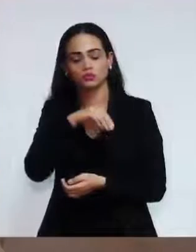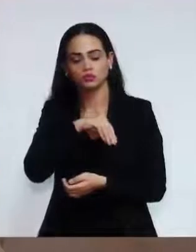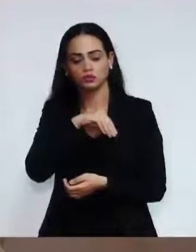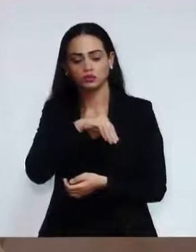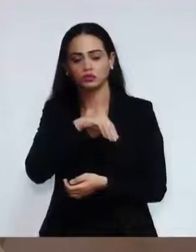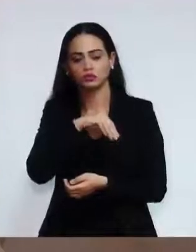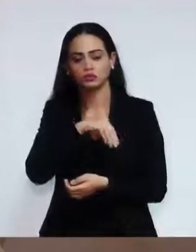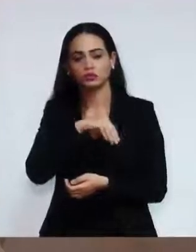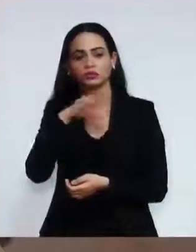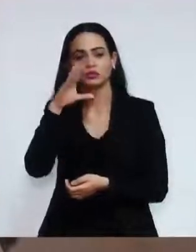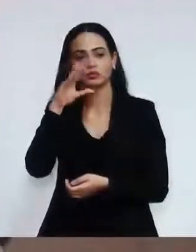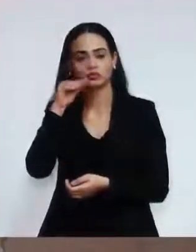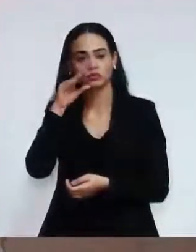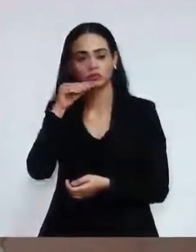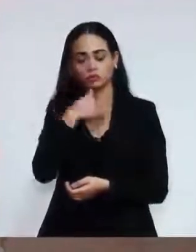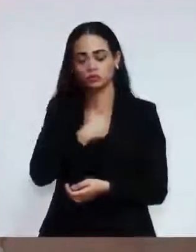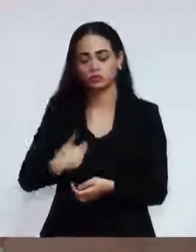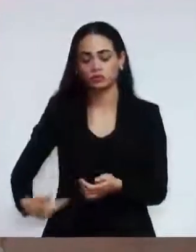público.